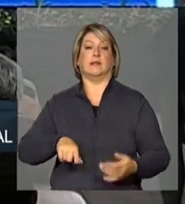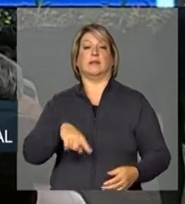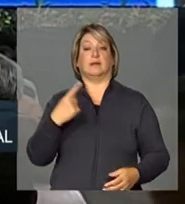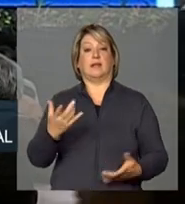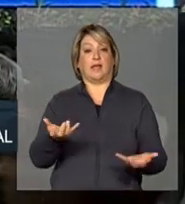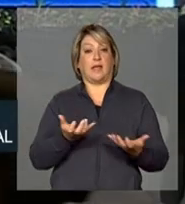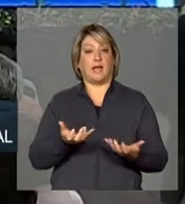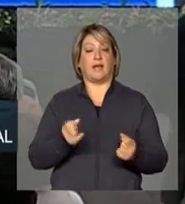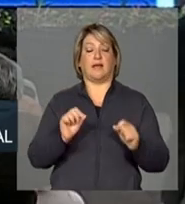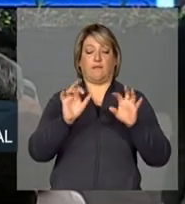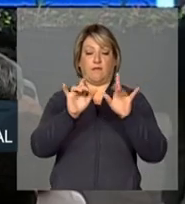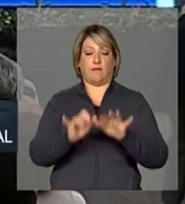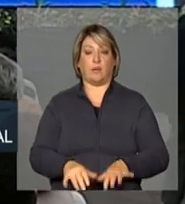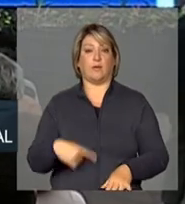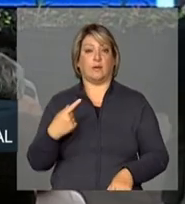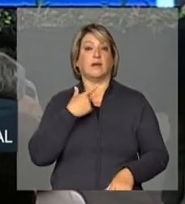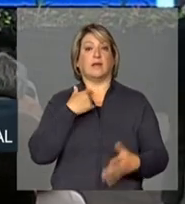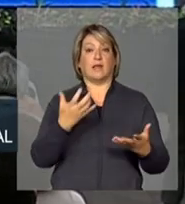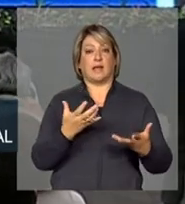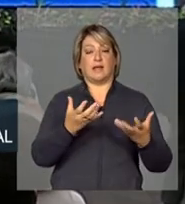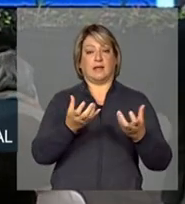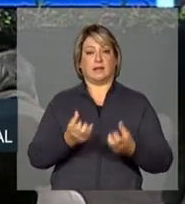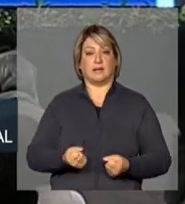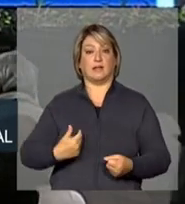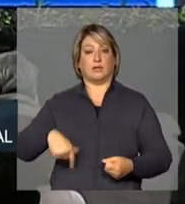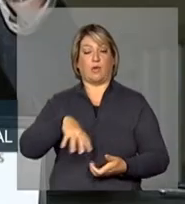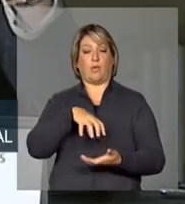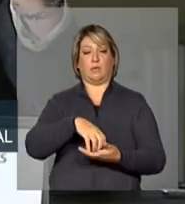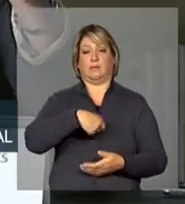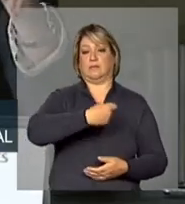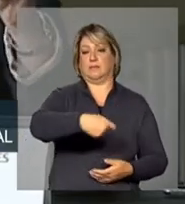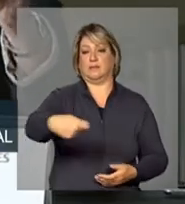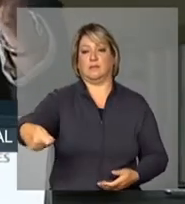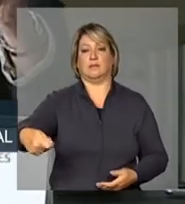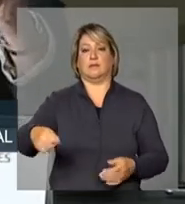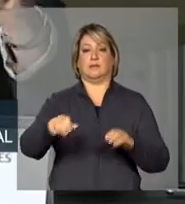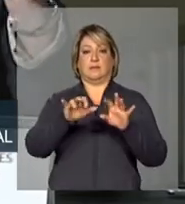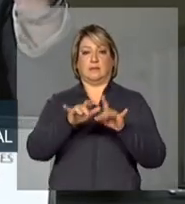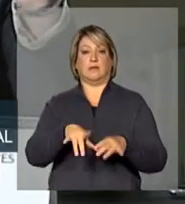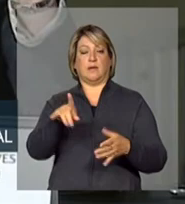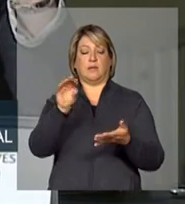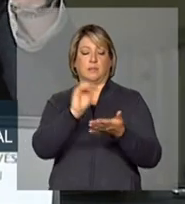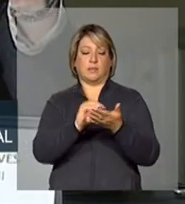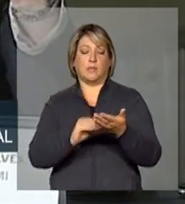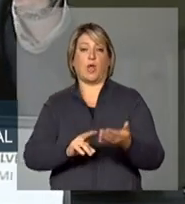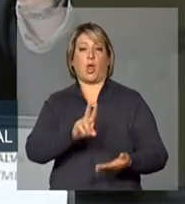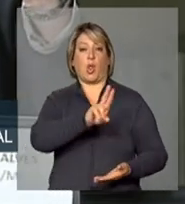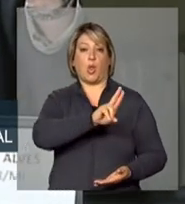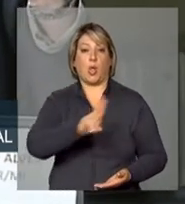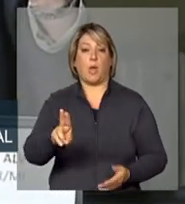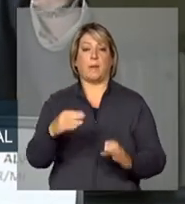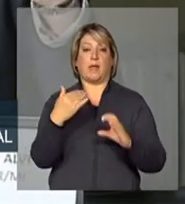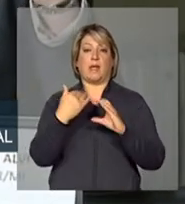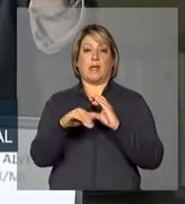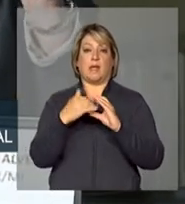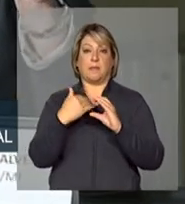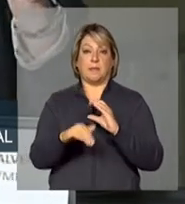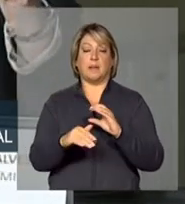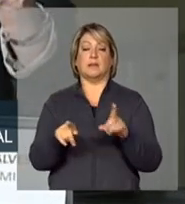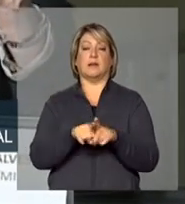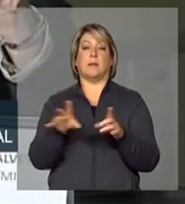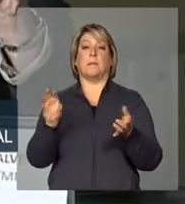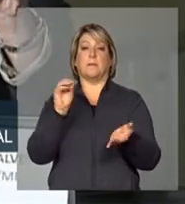desejarem, a nossa equipe disponibilizará o formulário. peço que preencham com o nome, o e-mail e